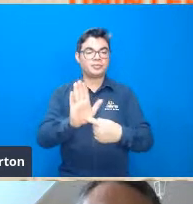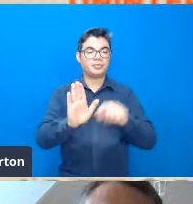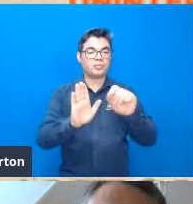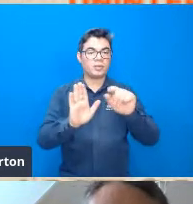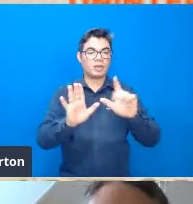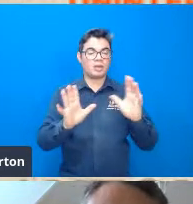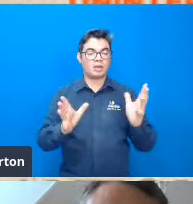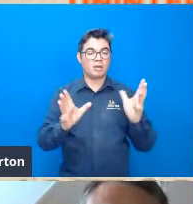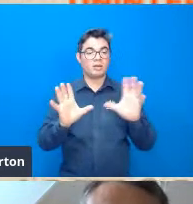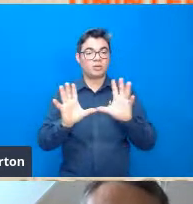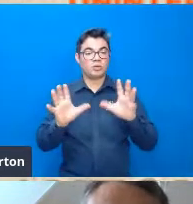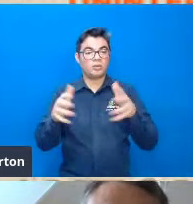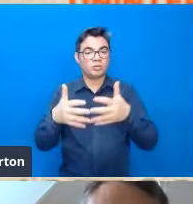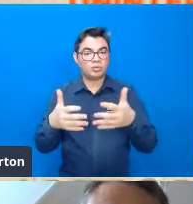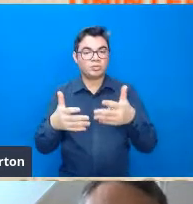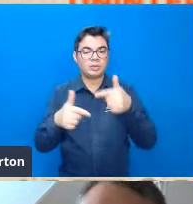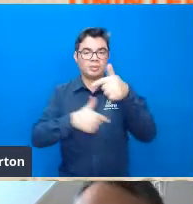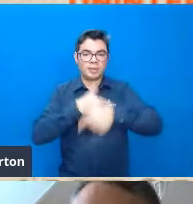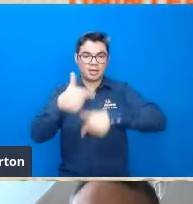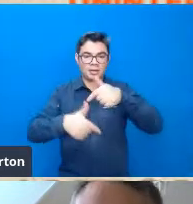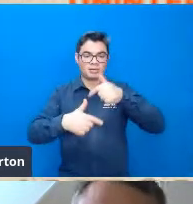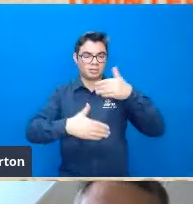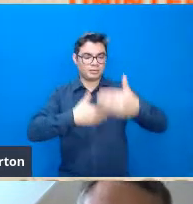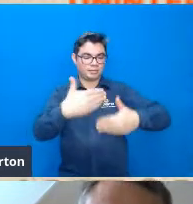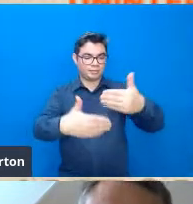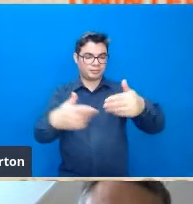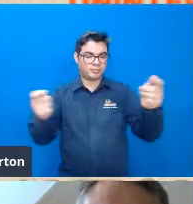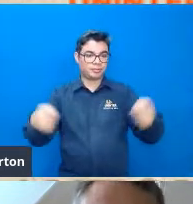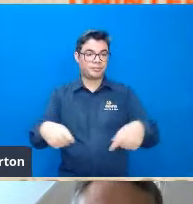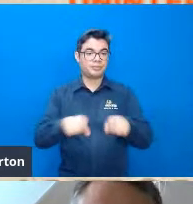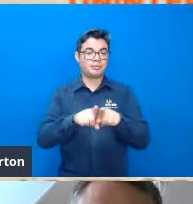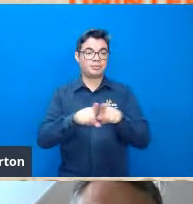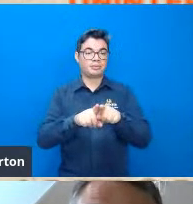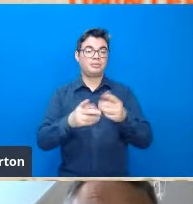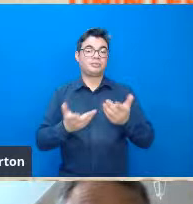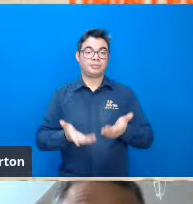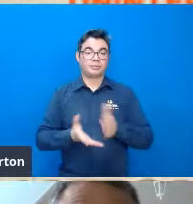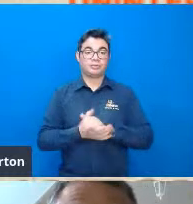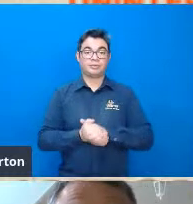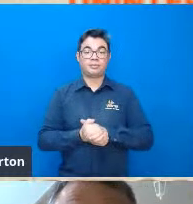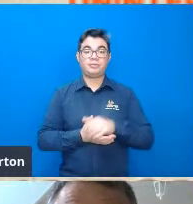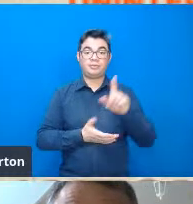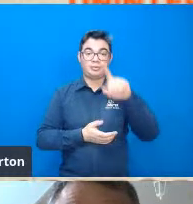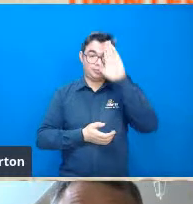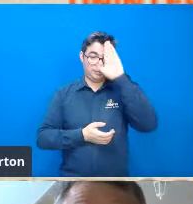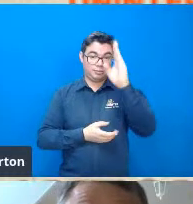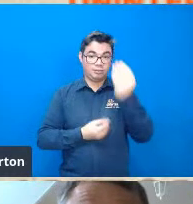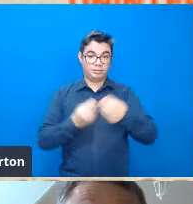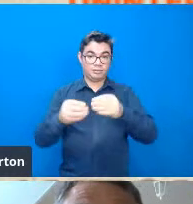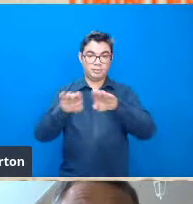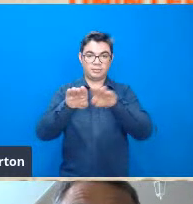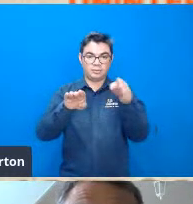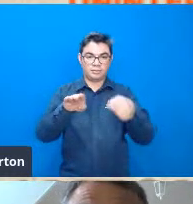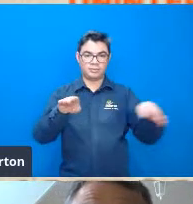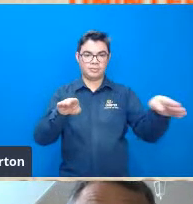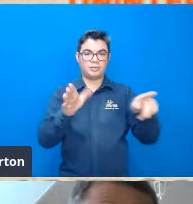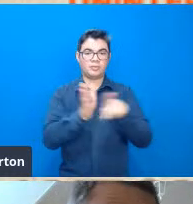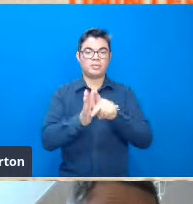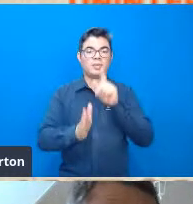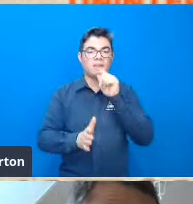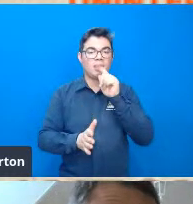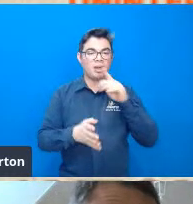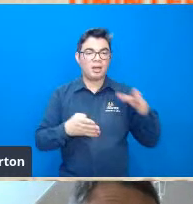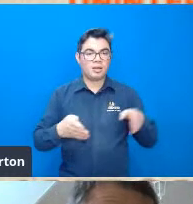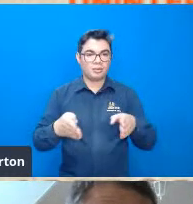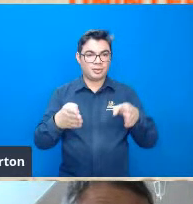conjunto de trabalhos sendo desenvolvido no Brasil na área de geomorfologia principalmente a geomorfologia fluvial bom